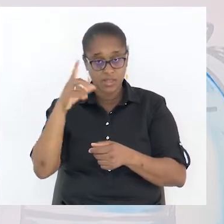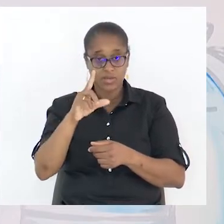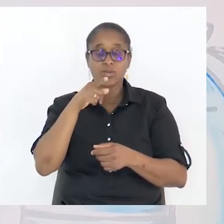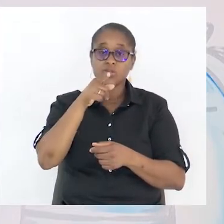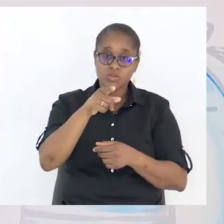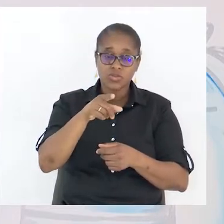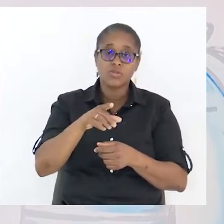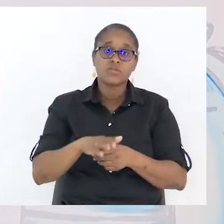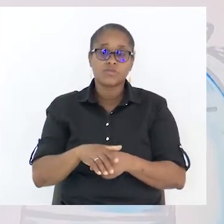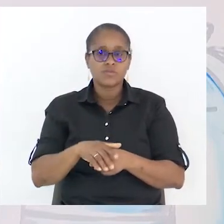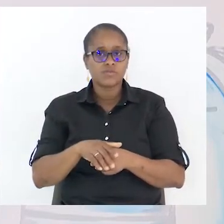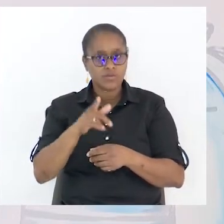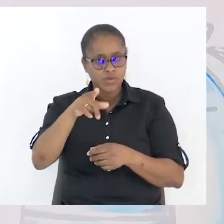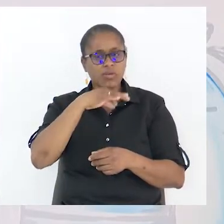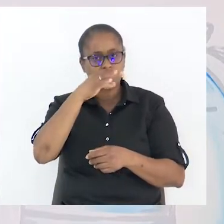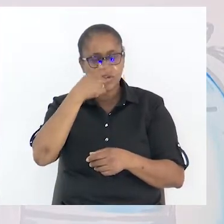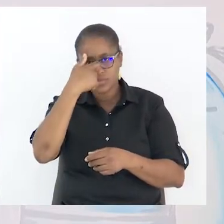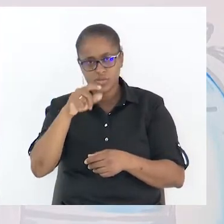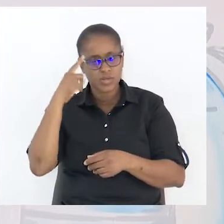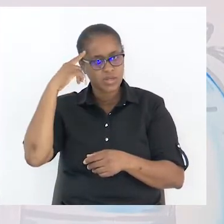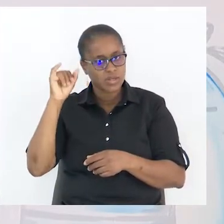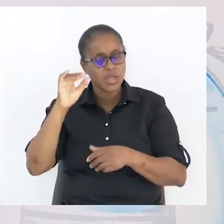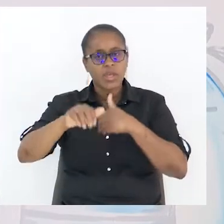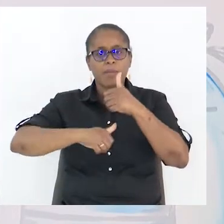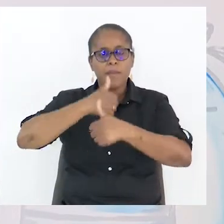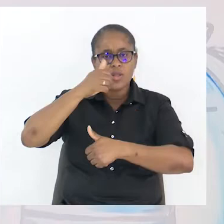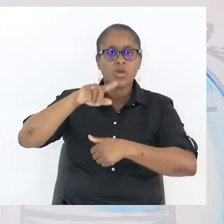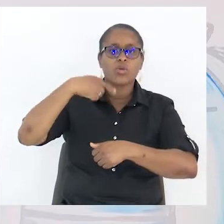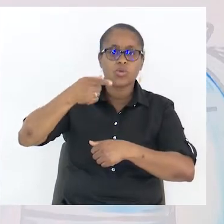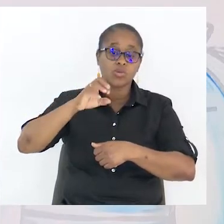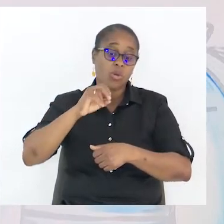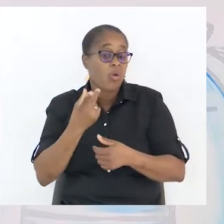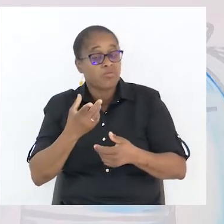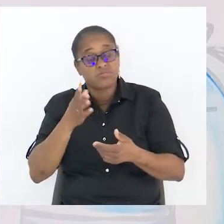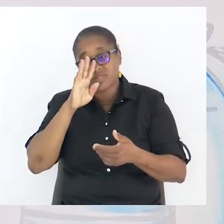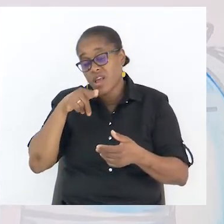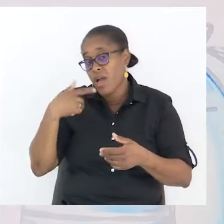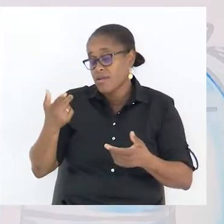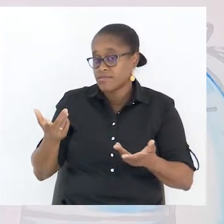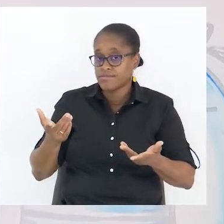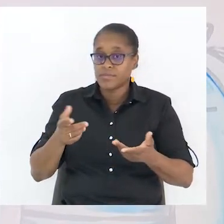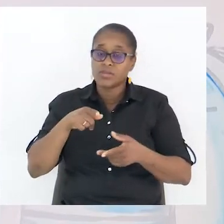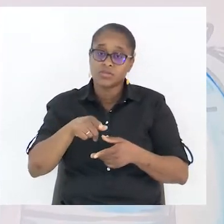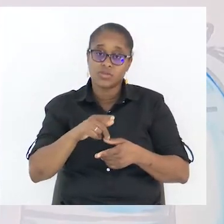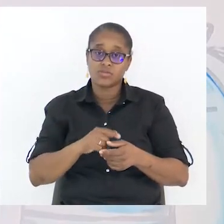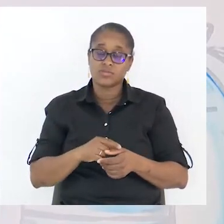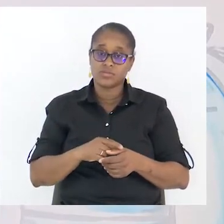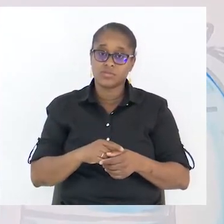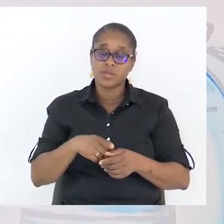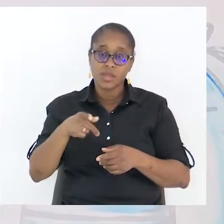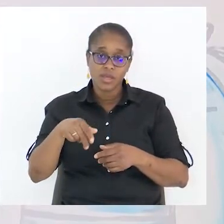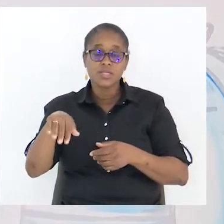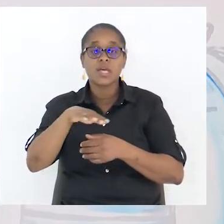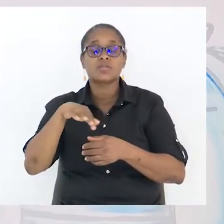que a outra, ou, sei lá. Por isso, esses atos de fala é que vão ajudar-te